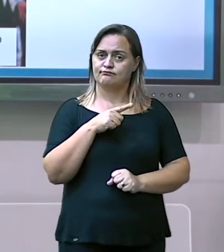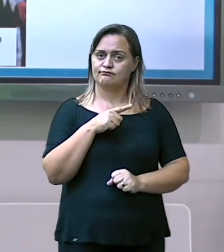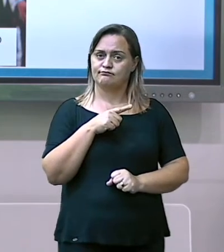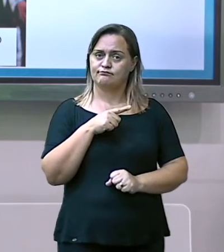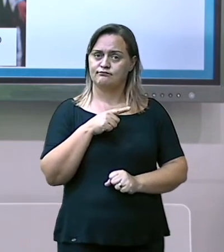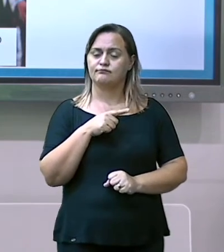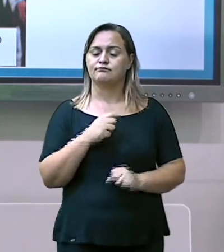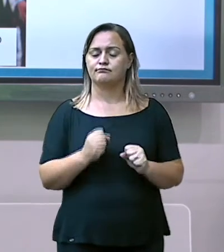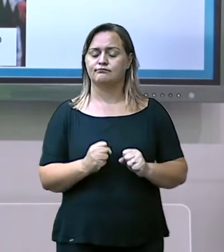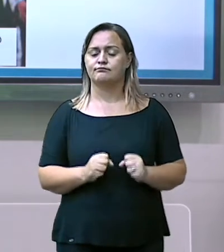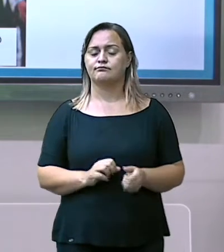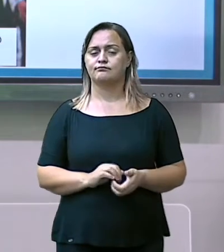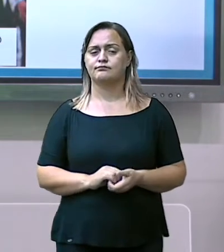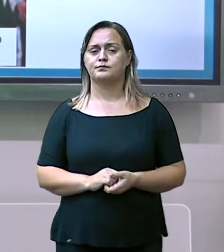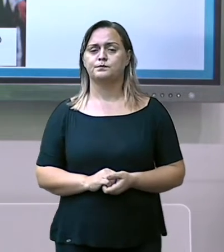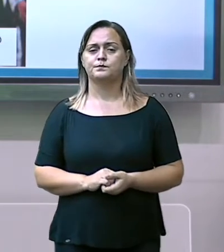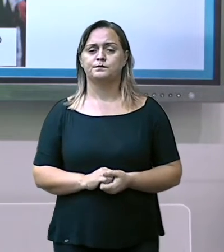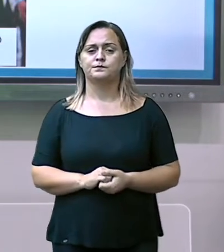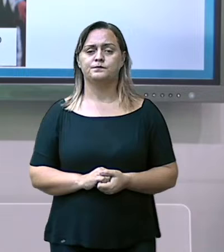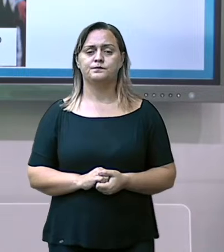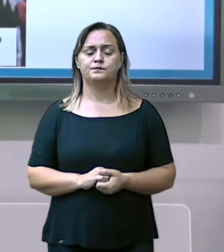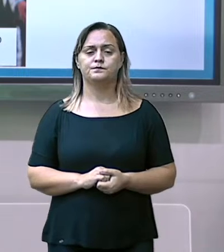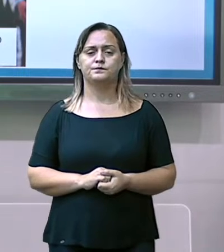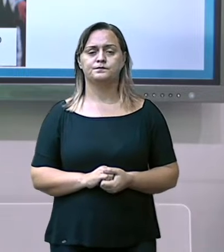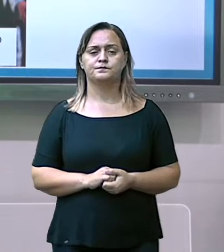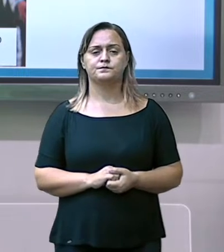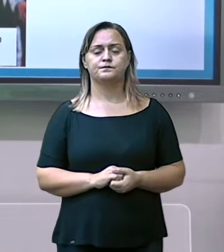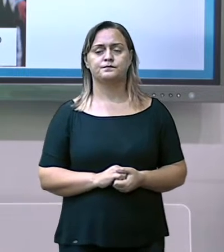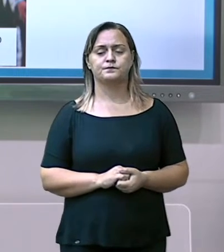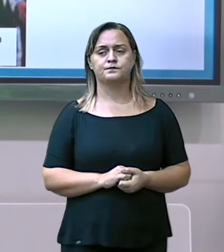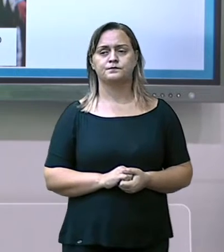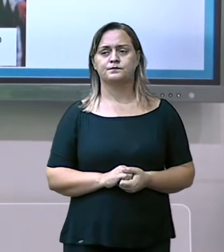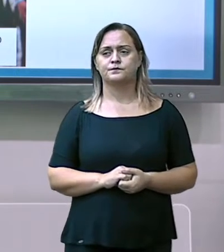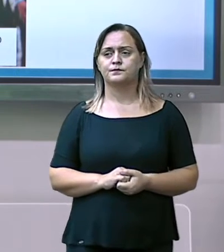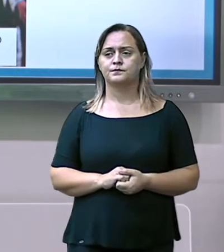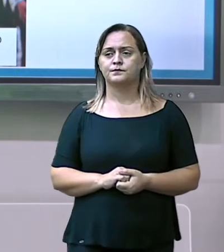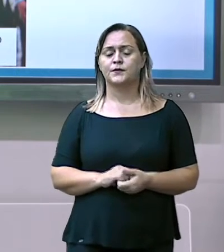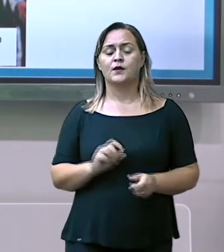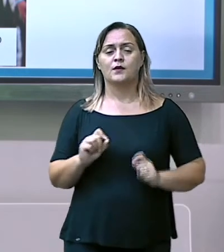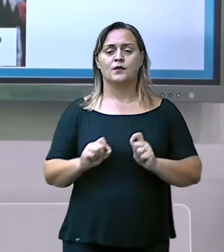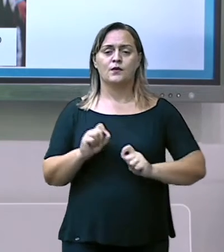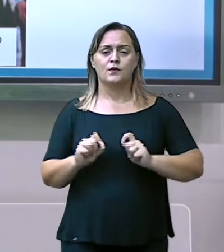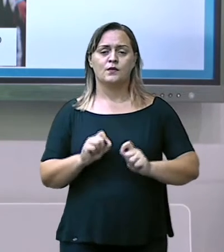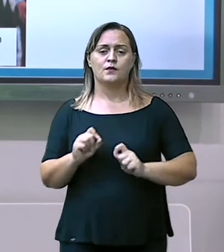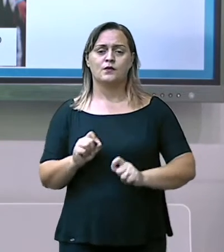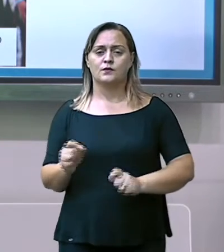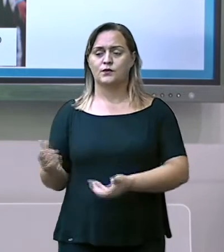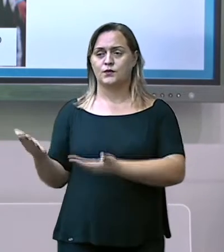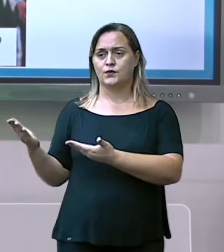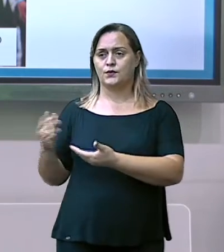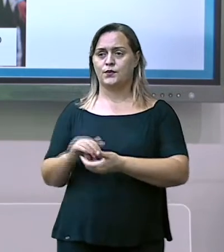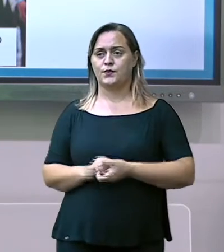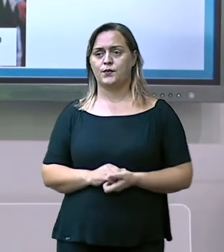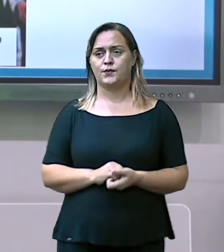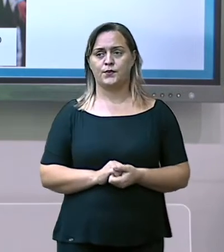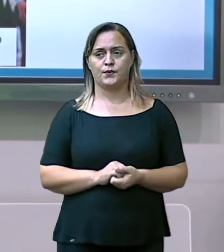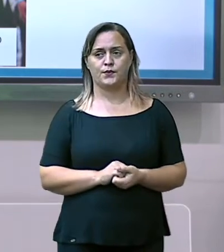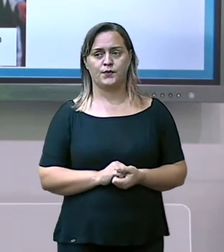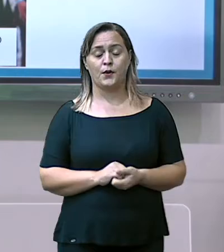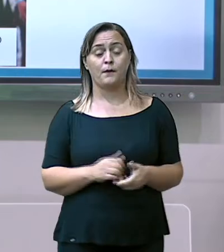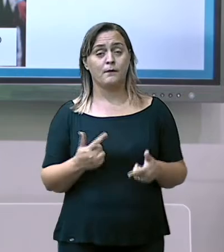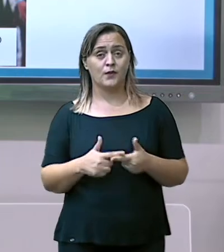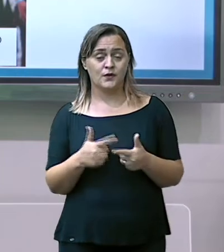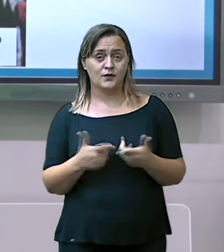Mas, continuar aqui. O que justifica e explica a expressão, há pouco